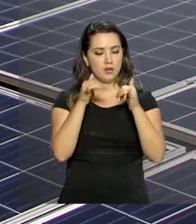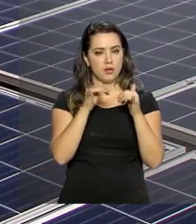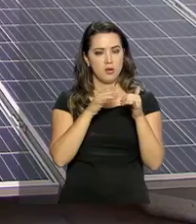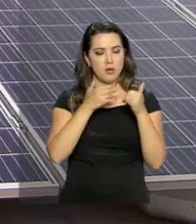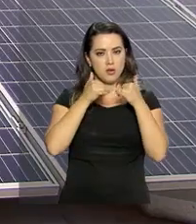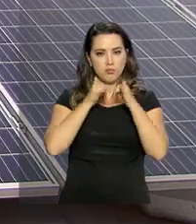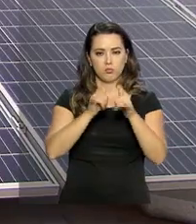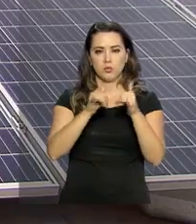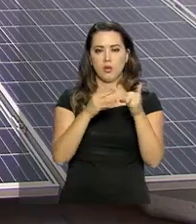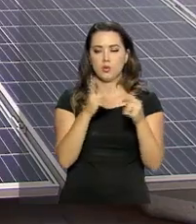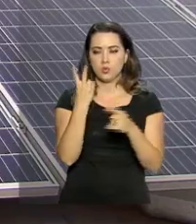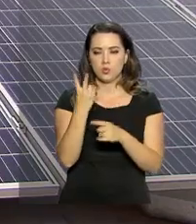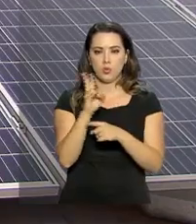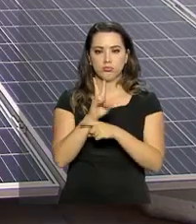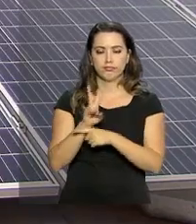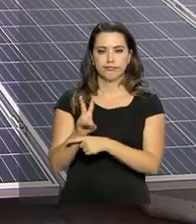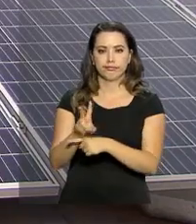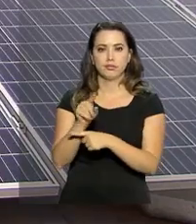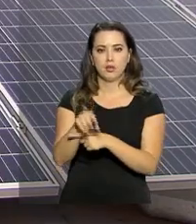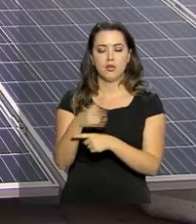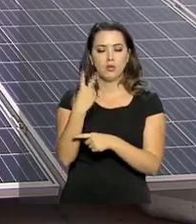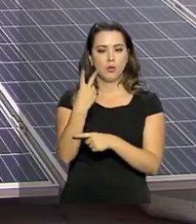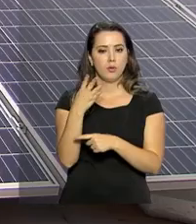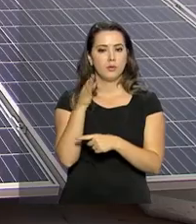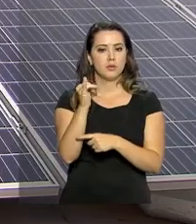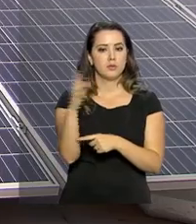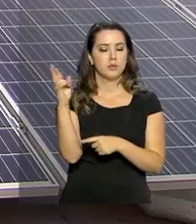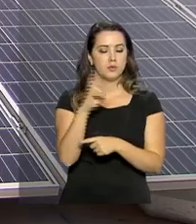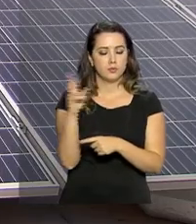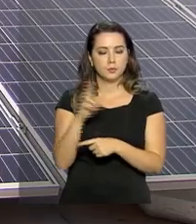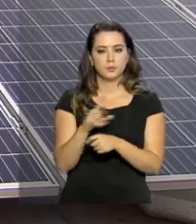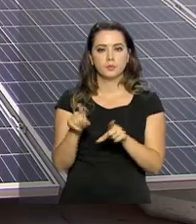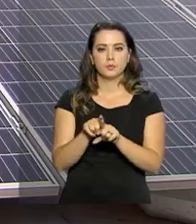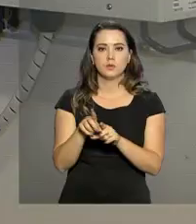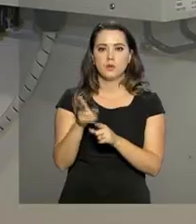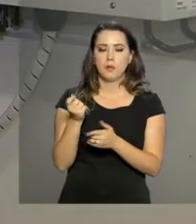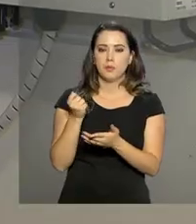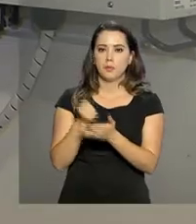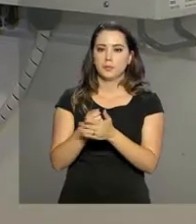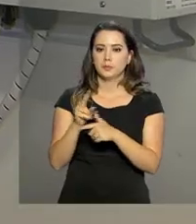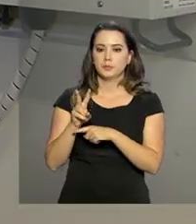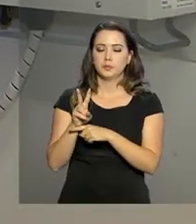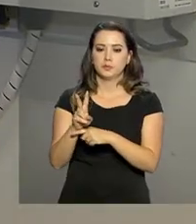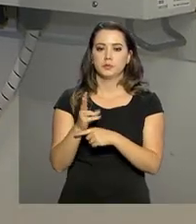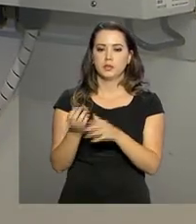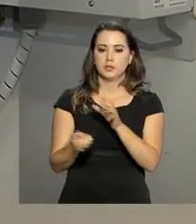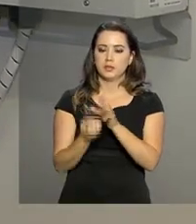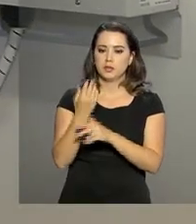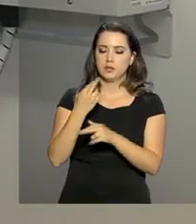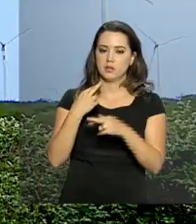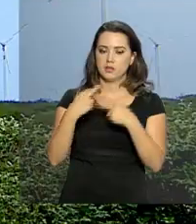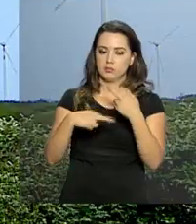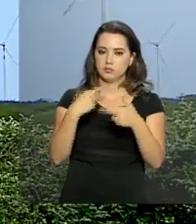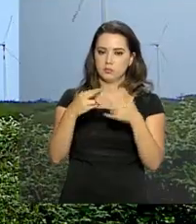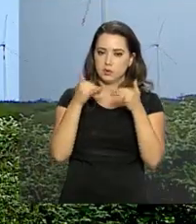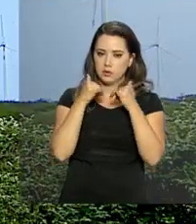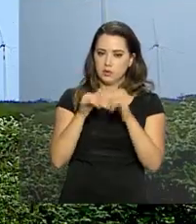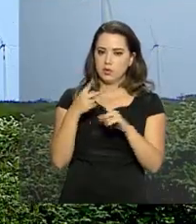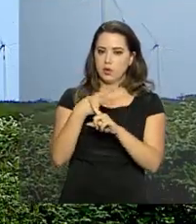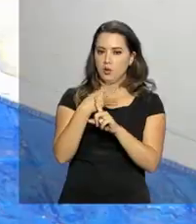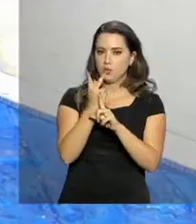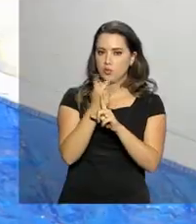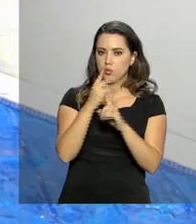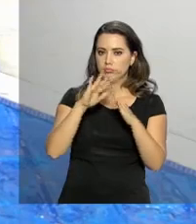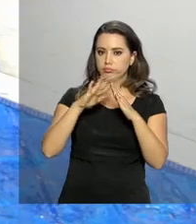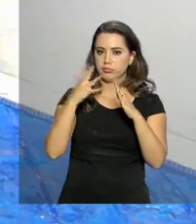contar com 2 bilhões, 228 milhões de reais para financiar sistemas de geração de energia solar, eólica